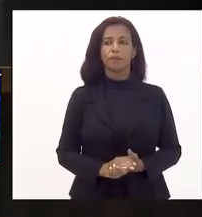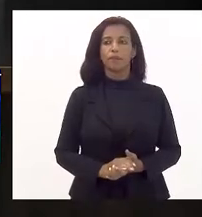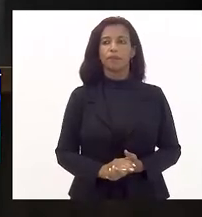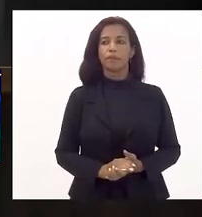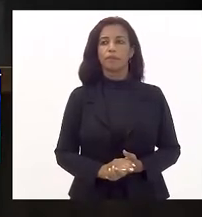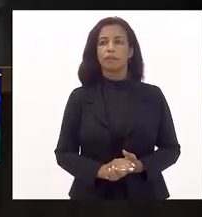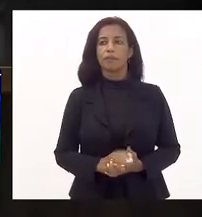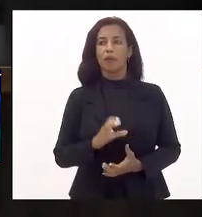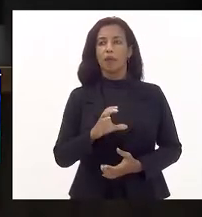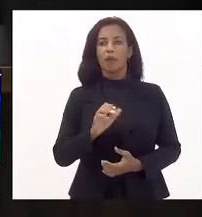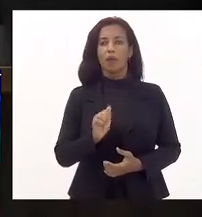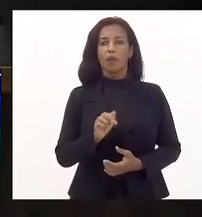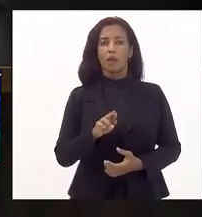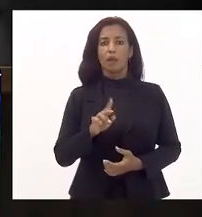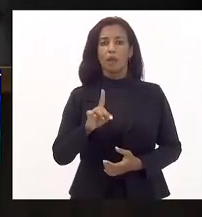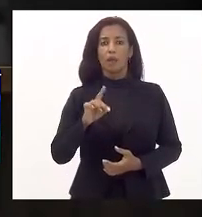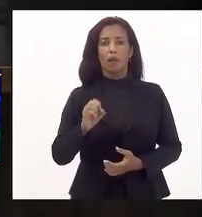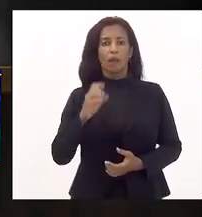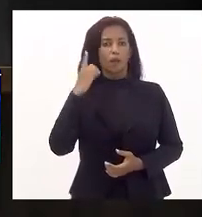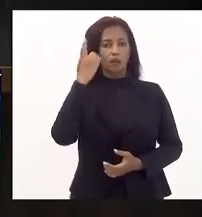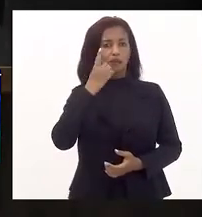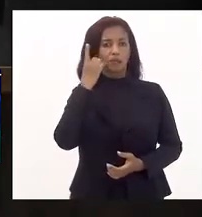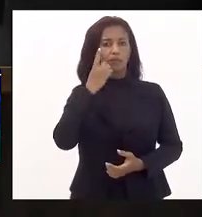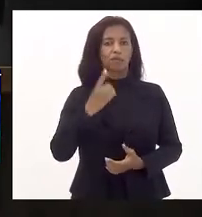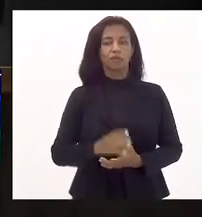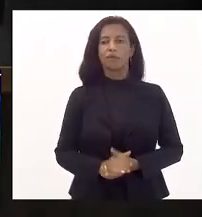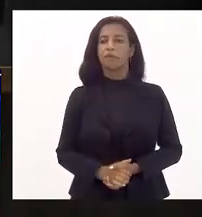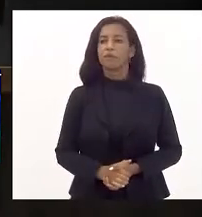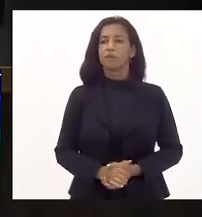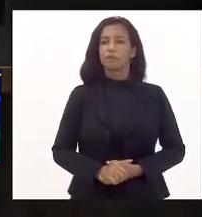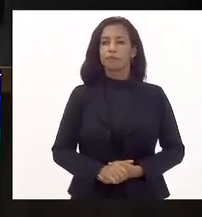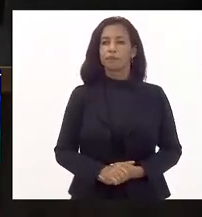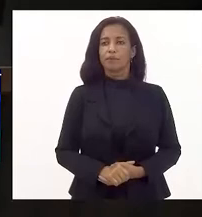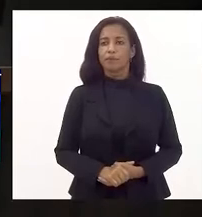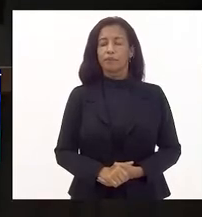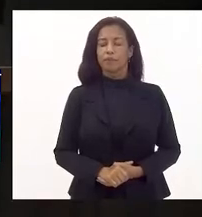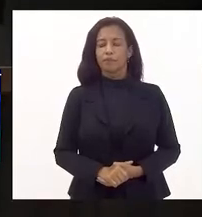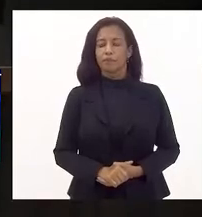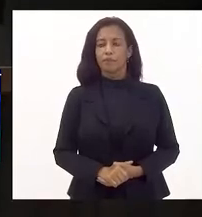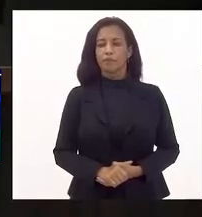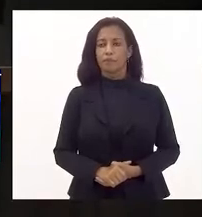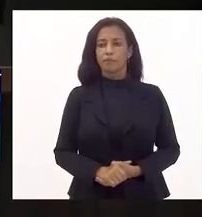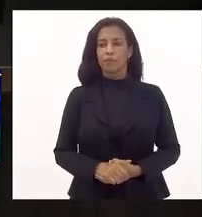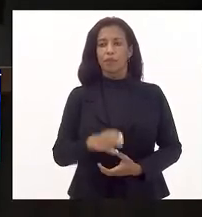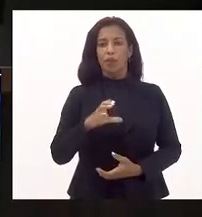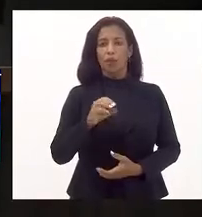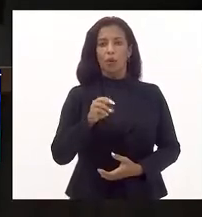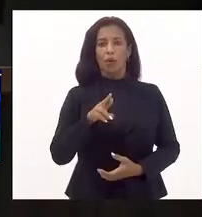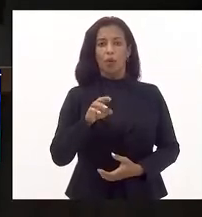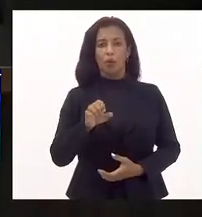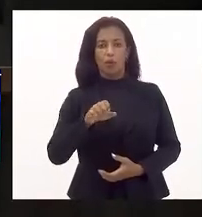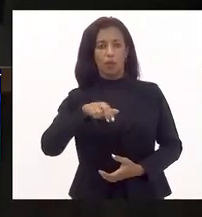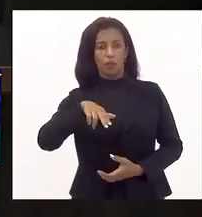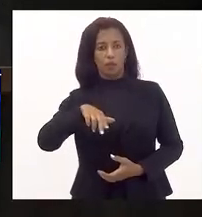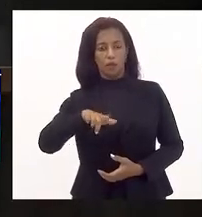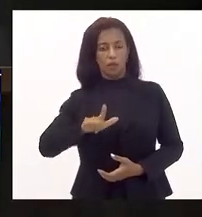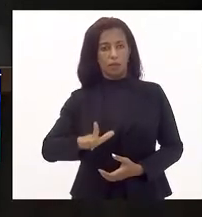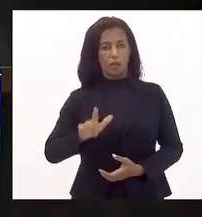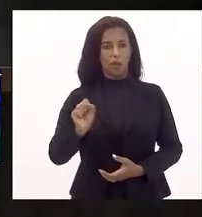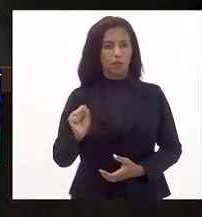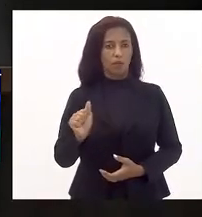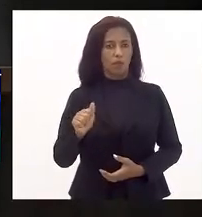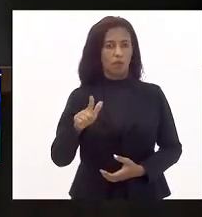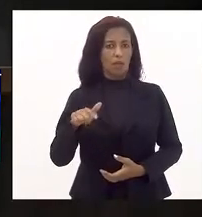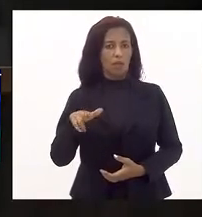delegado Carlos Augusto. Deputado delegado Carlos Augusto. Coronel Salema. Deputado